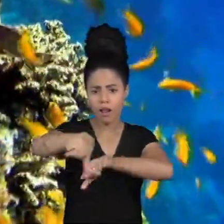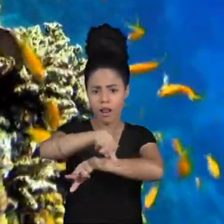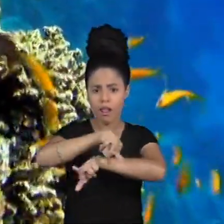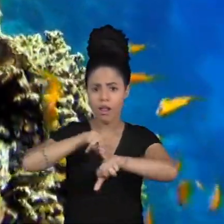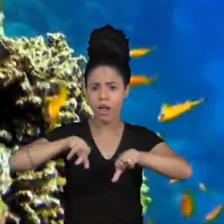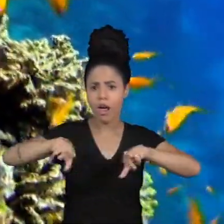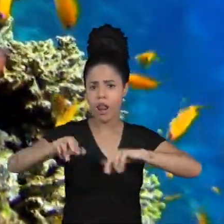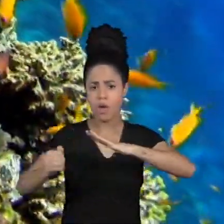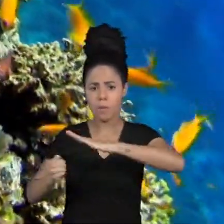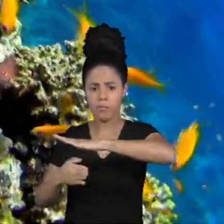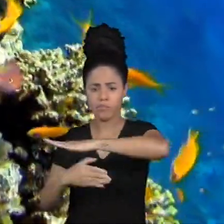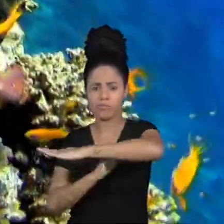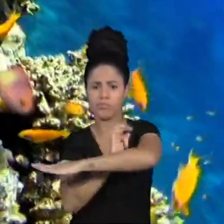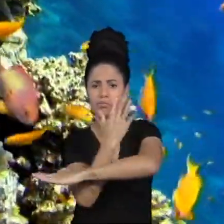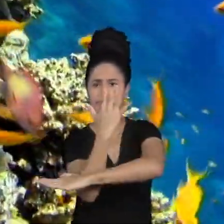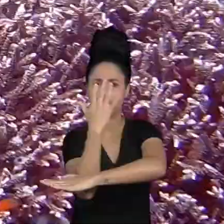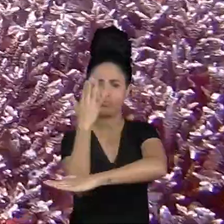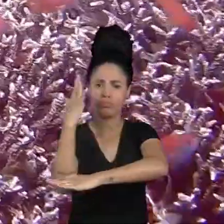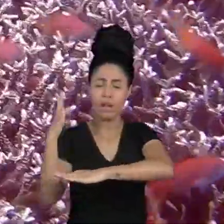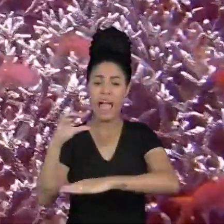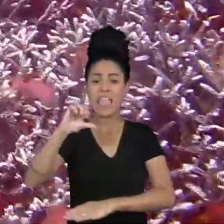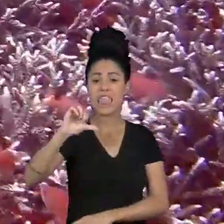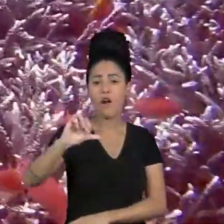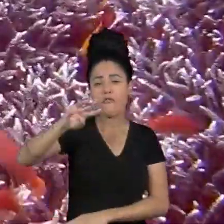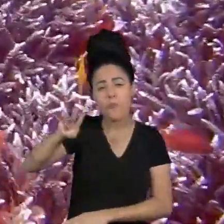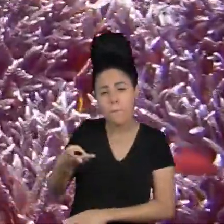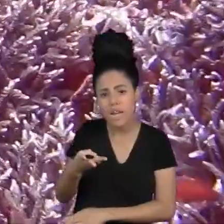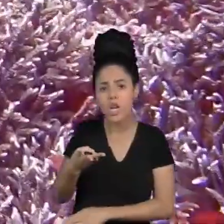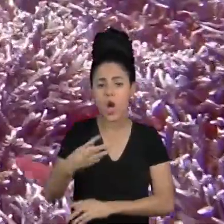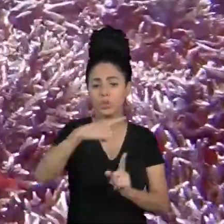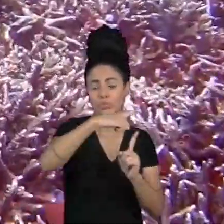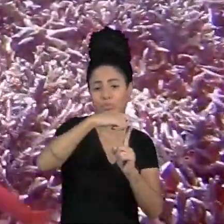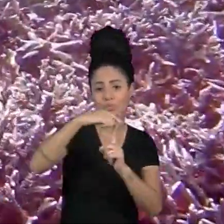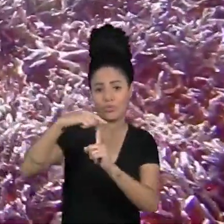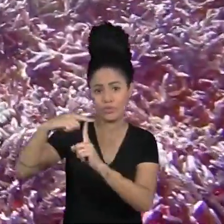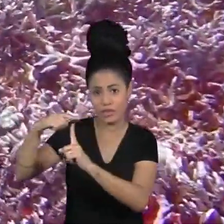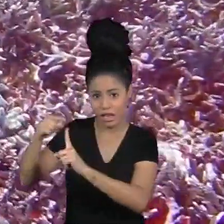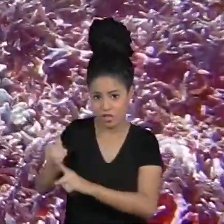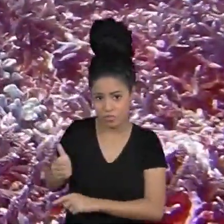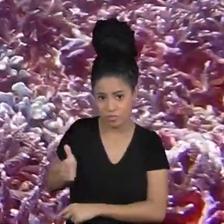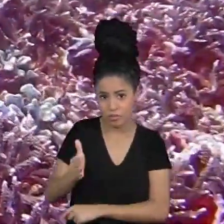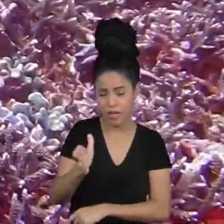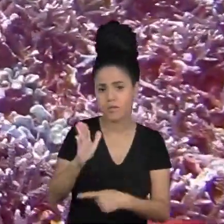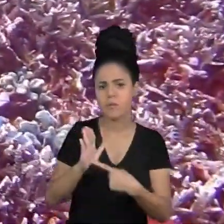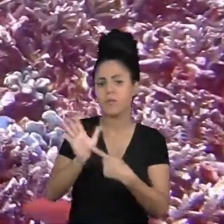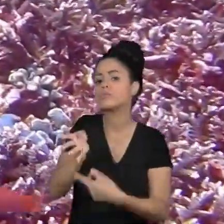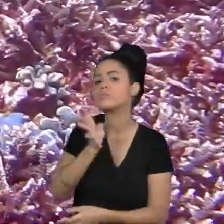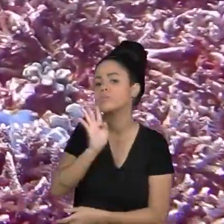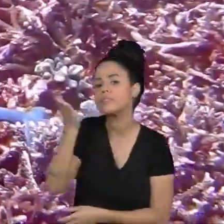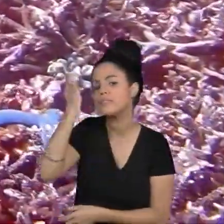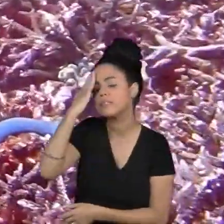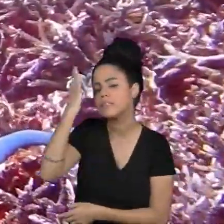mencionei isso equivale a potencialmente 9 milhões de espécies descritas conhecidas